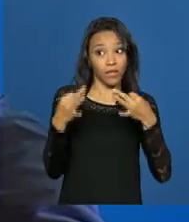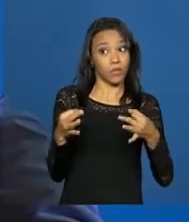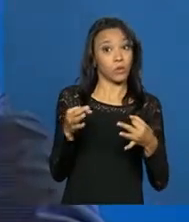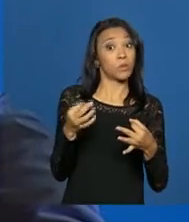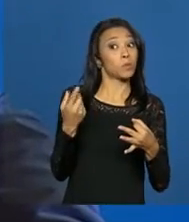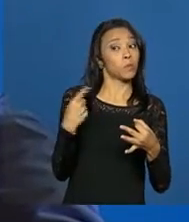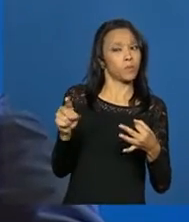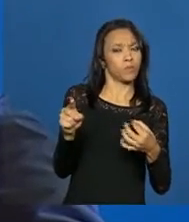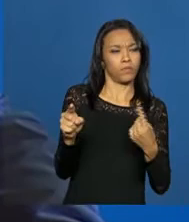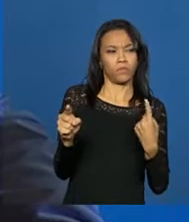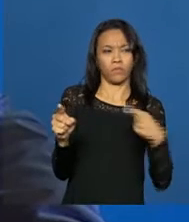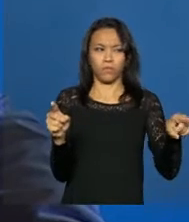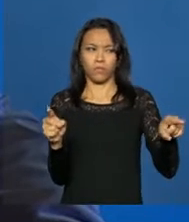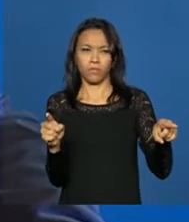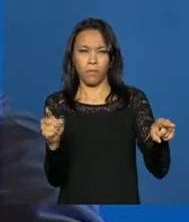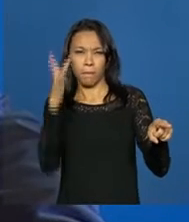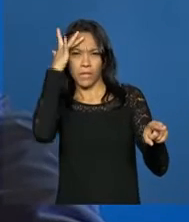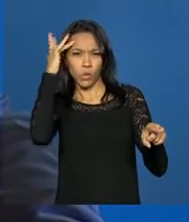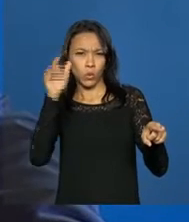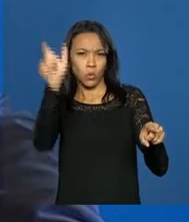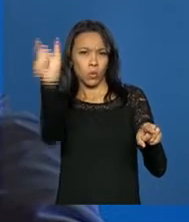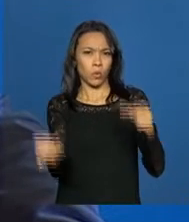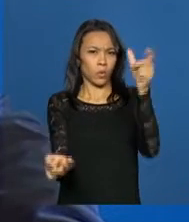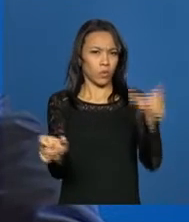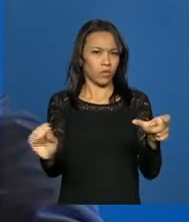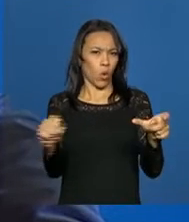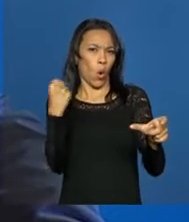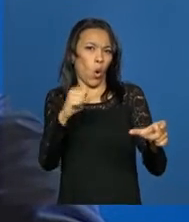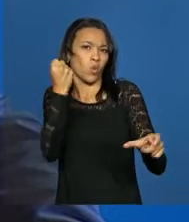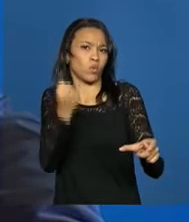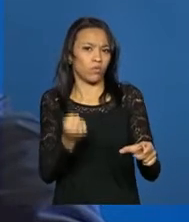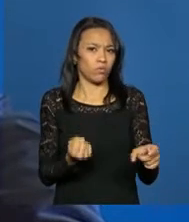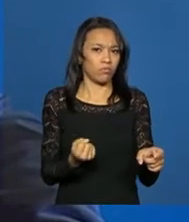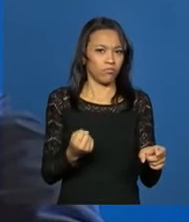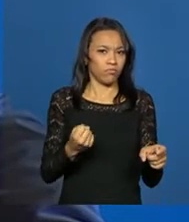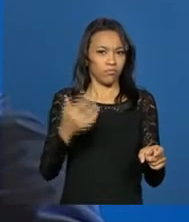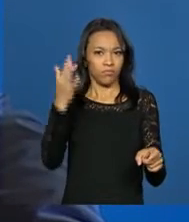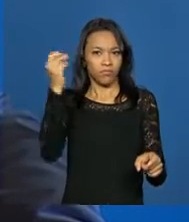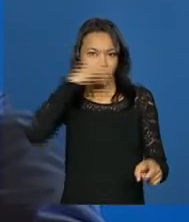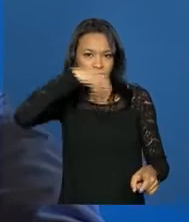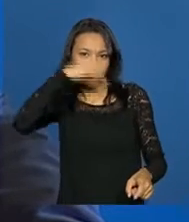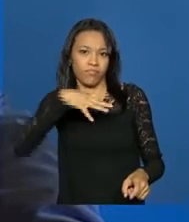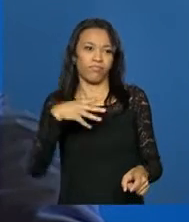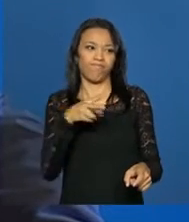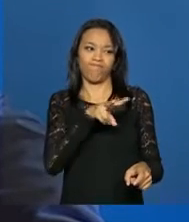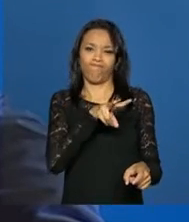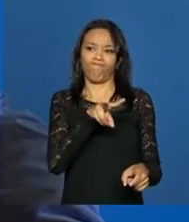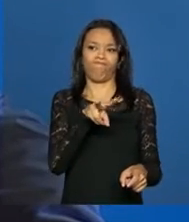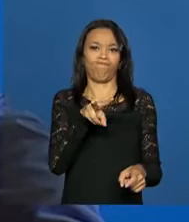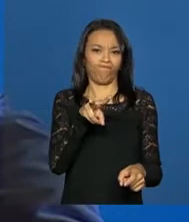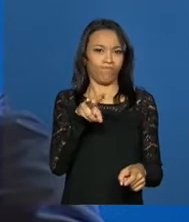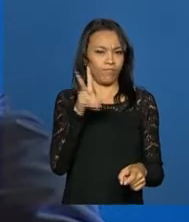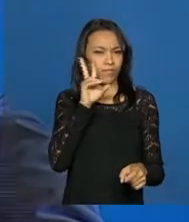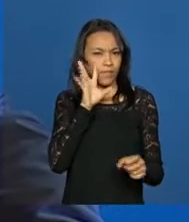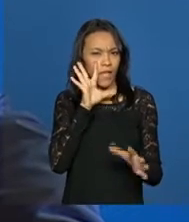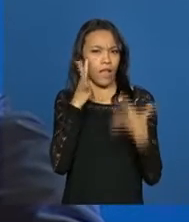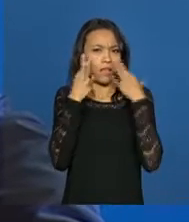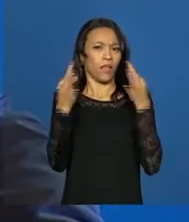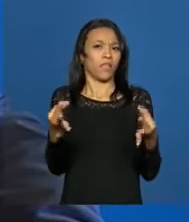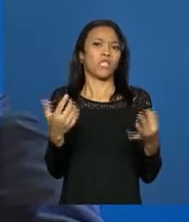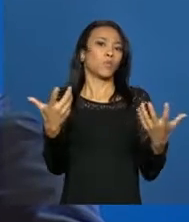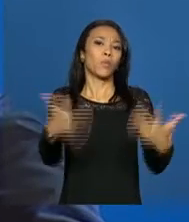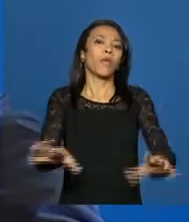que estão tomando iniciativas de ódio, de intolerância, que não querem essa